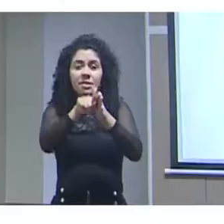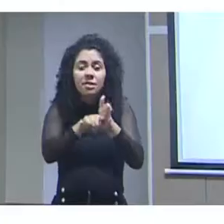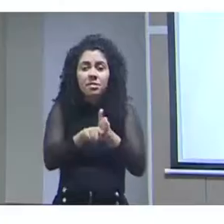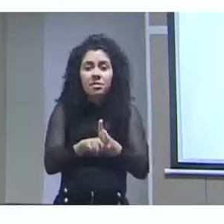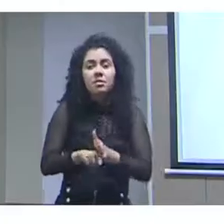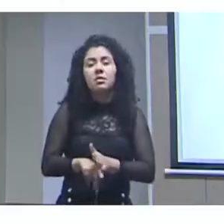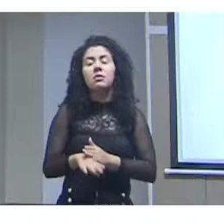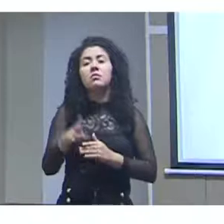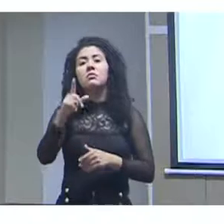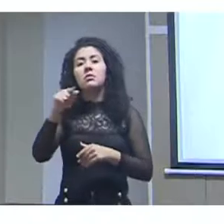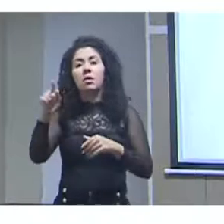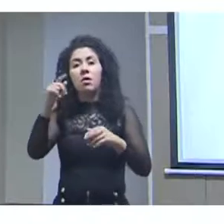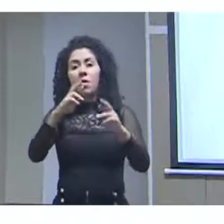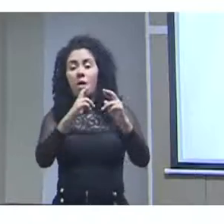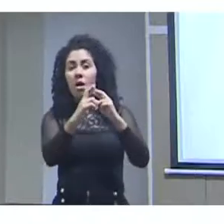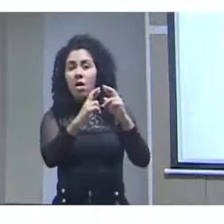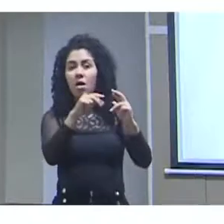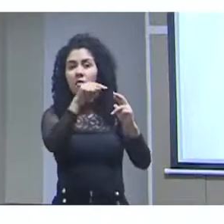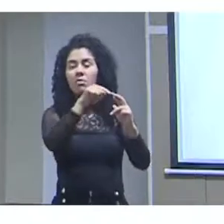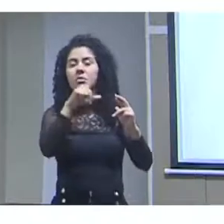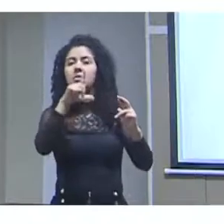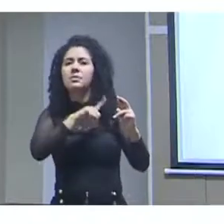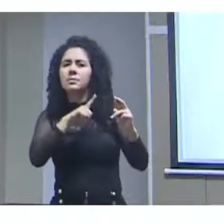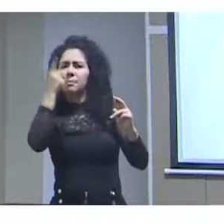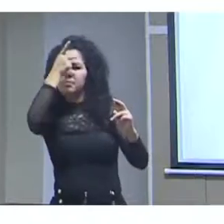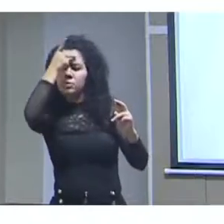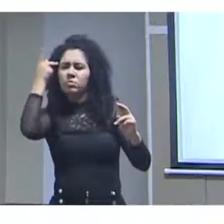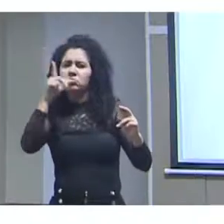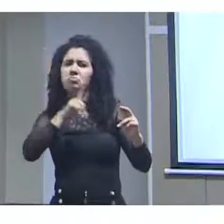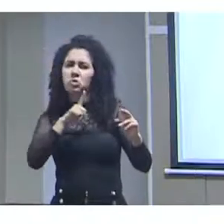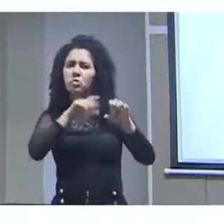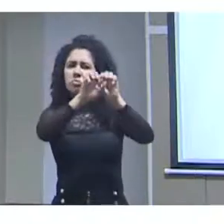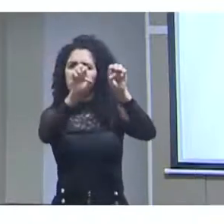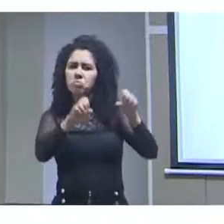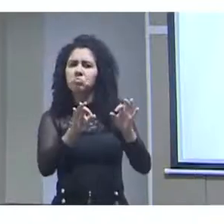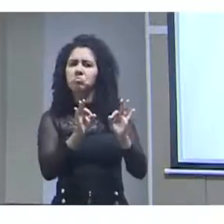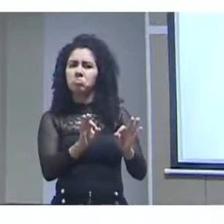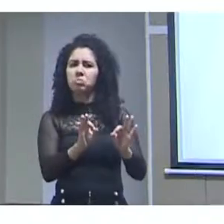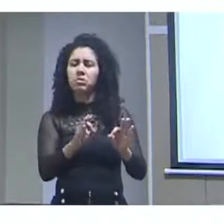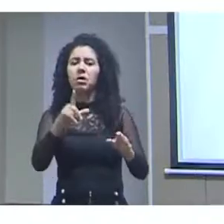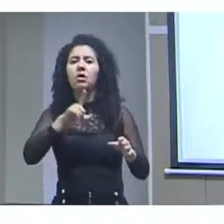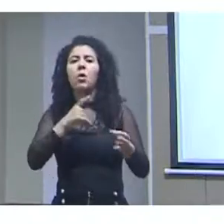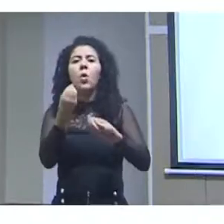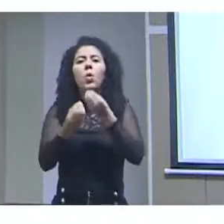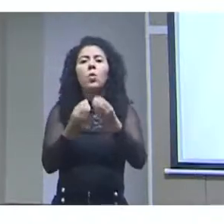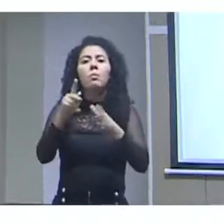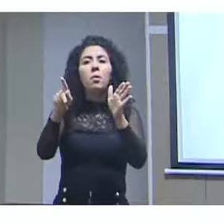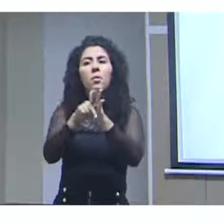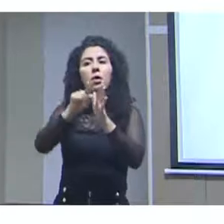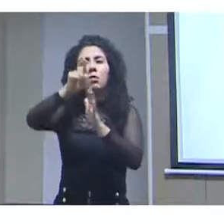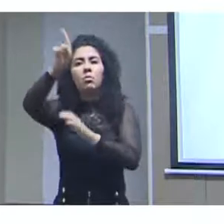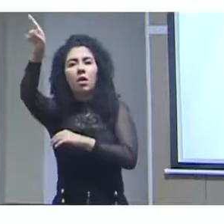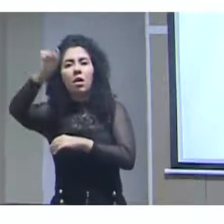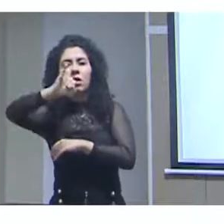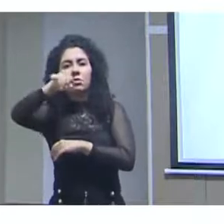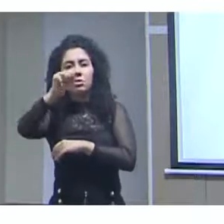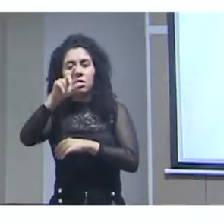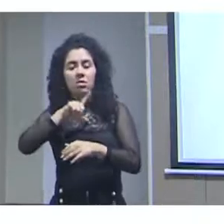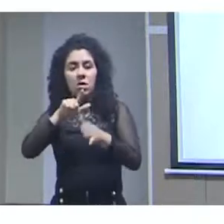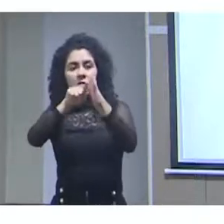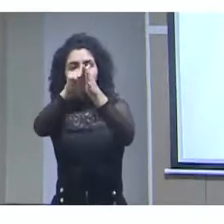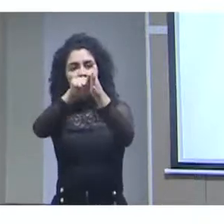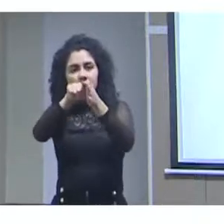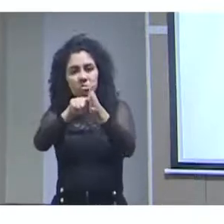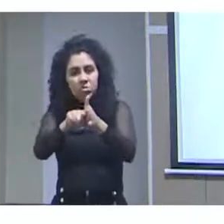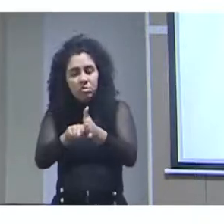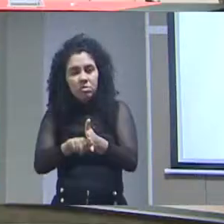uma diretoria de pesquisa com uma rede laboratorial bem estruturada. Todo esse movimento de consolidação do Jardim Botânico como instituto